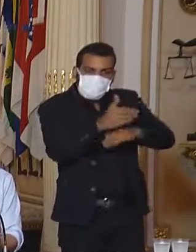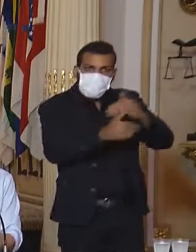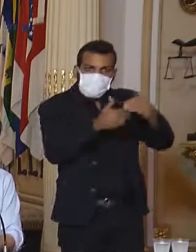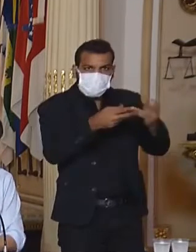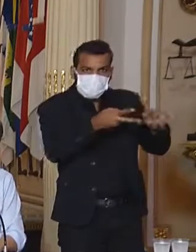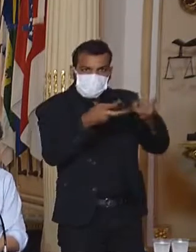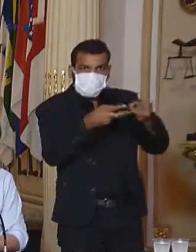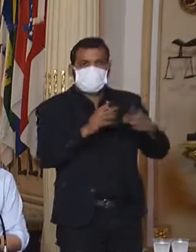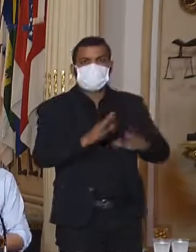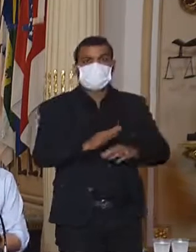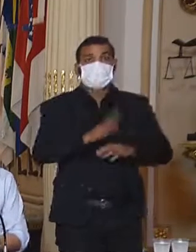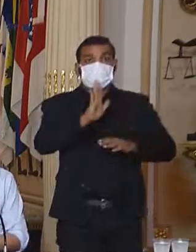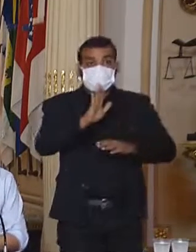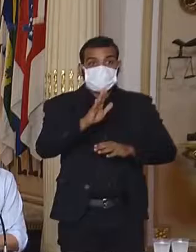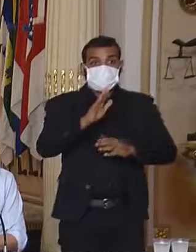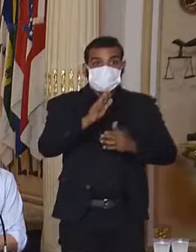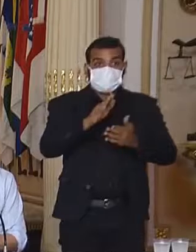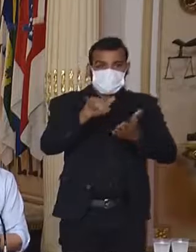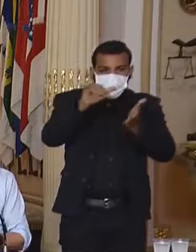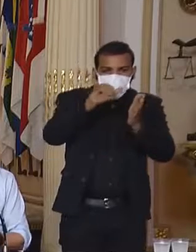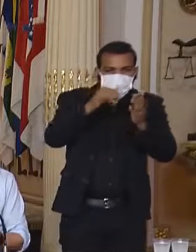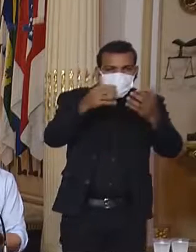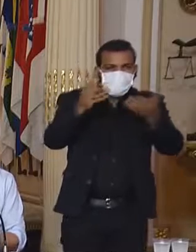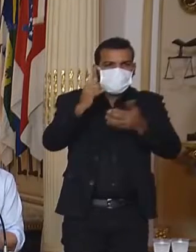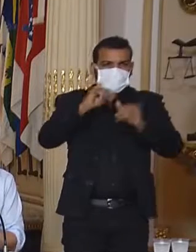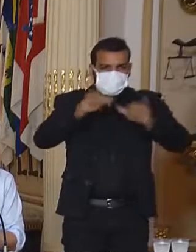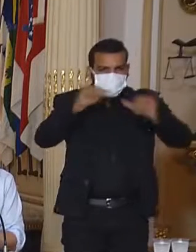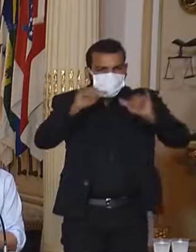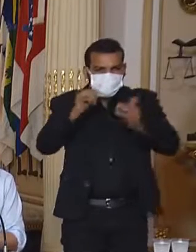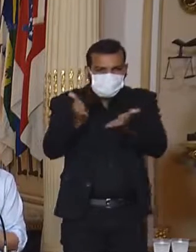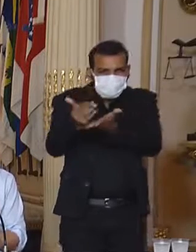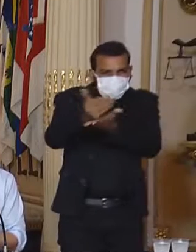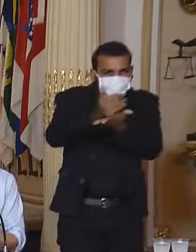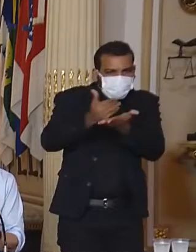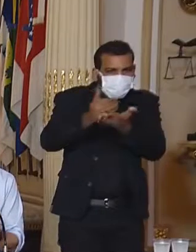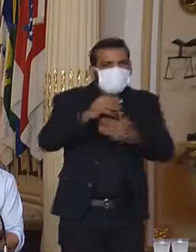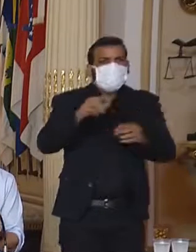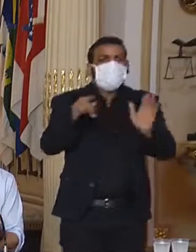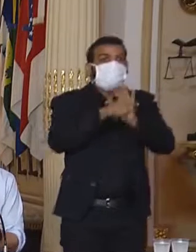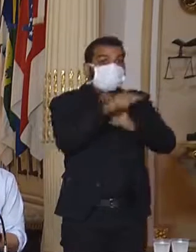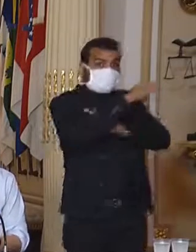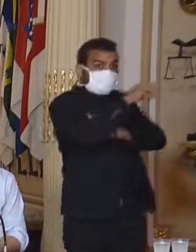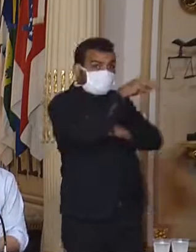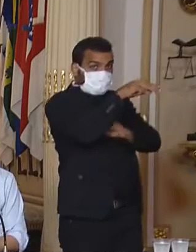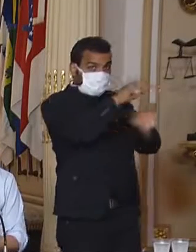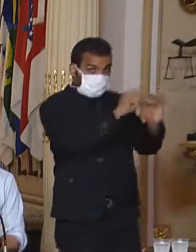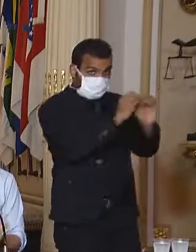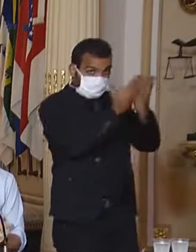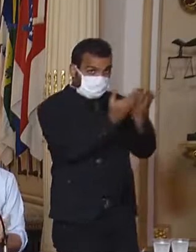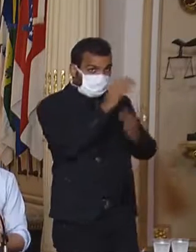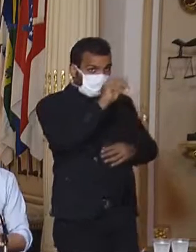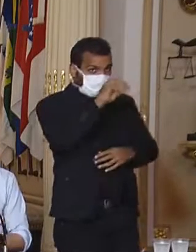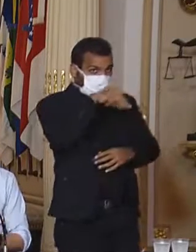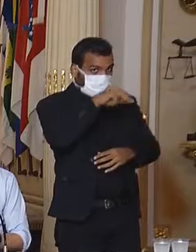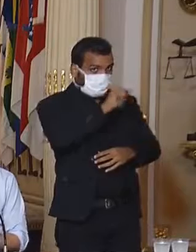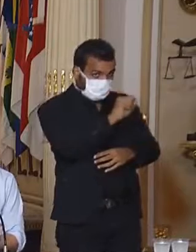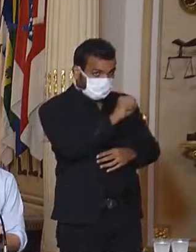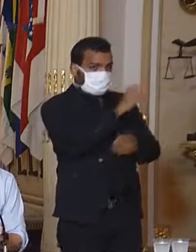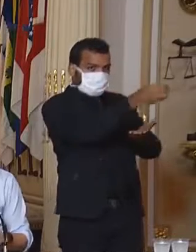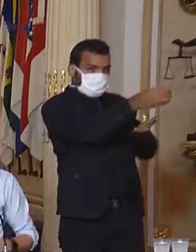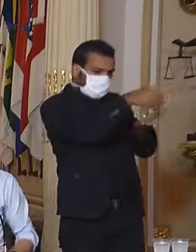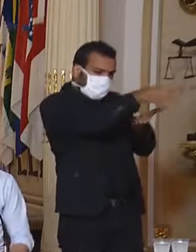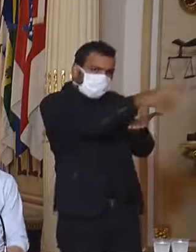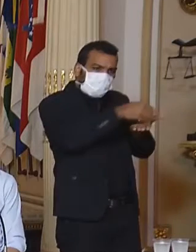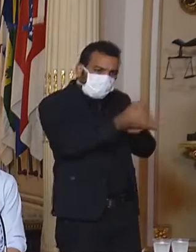esse relato, esses estudos e esse entendimento da OMS mostrando uma redução da mortalidade de um